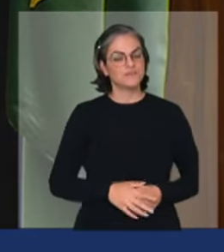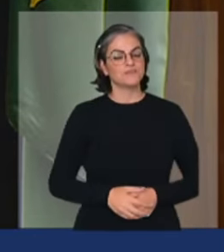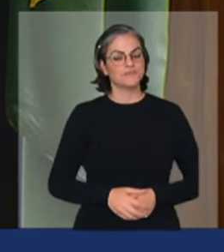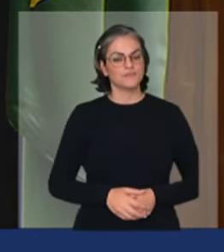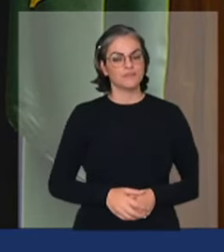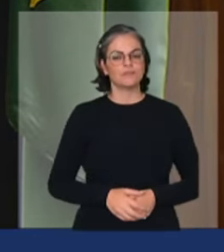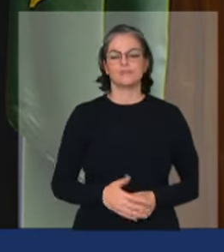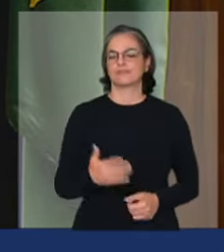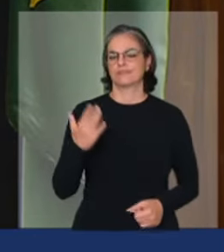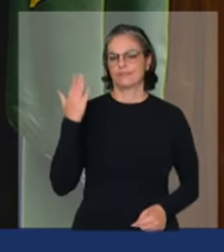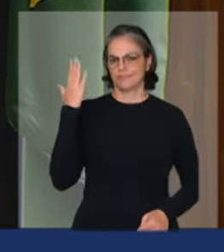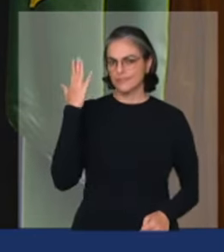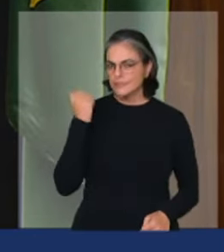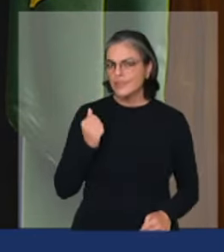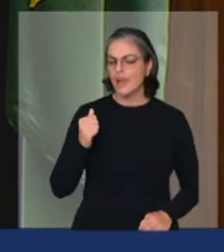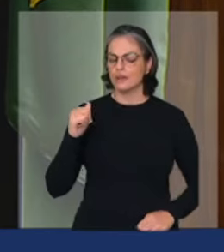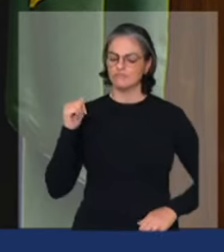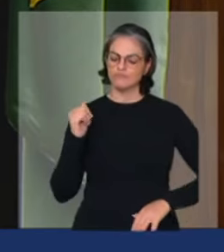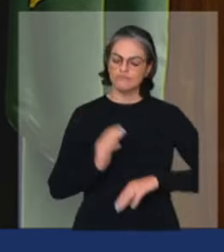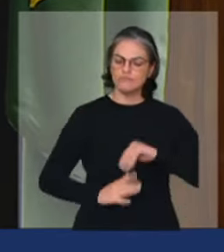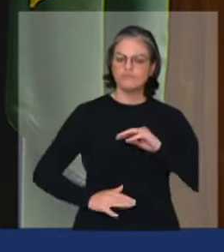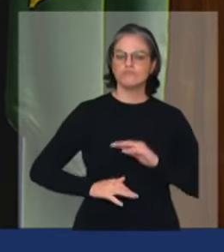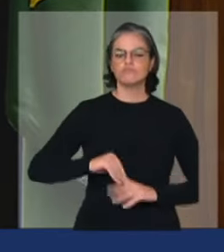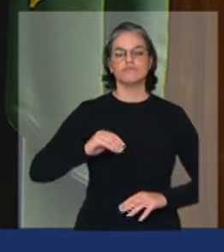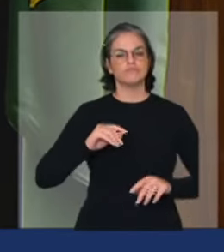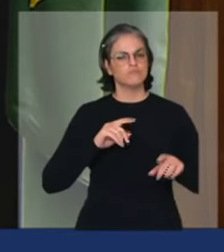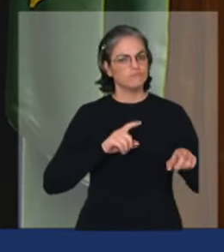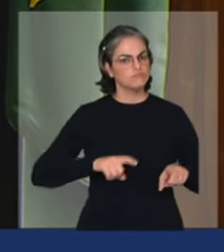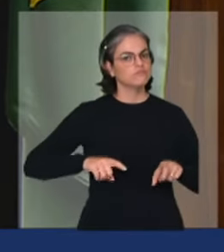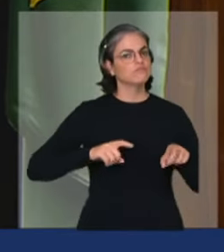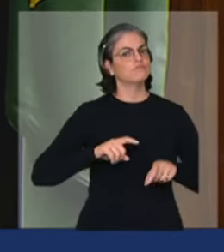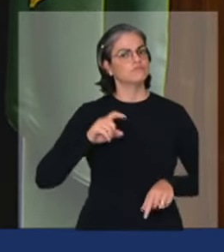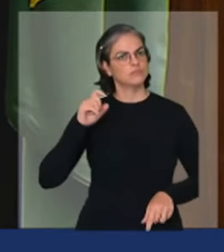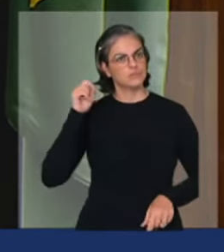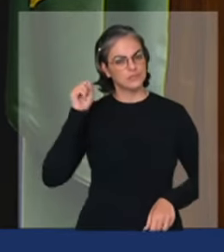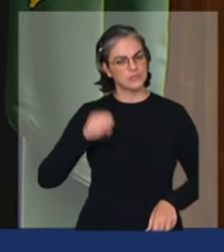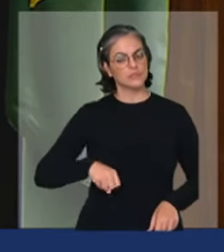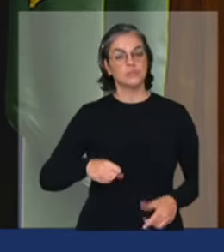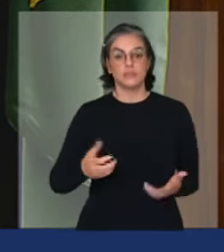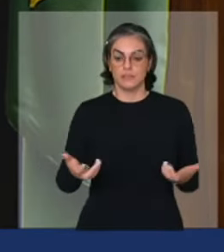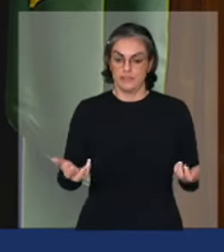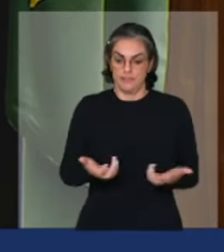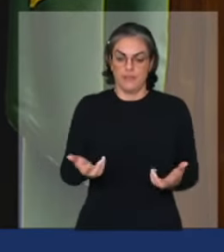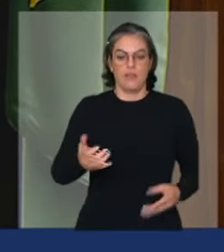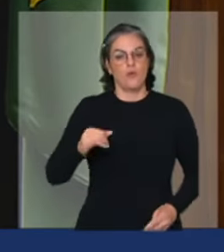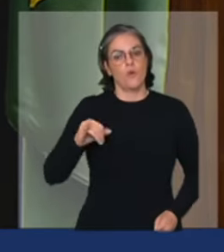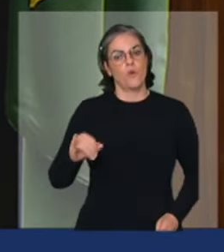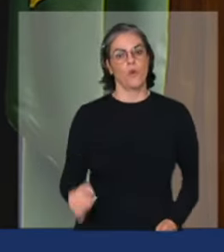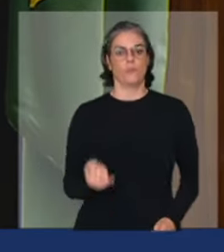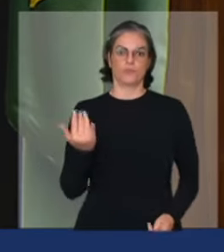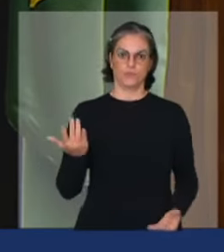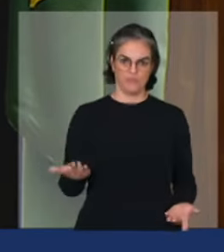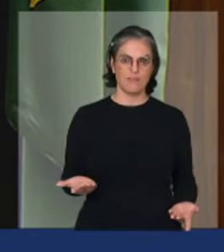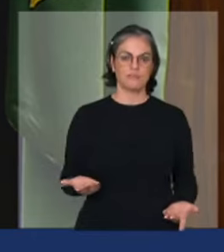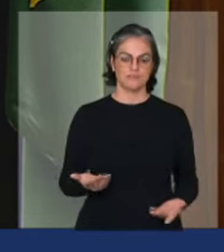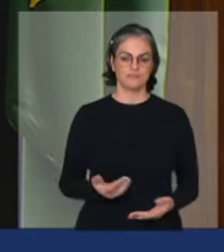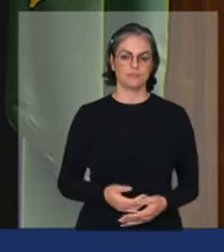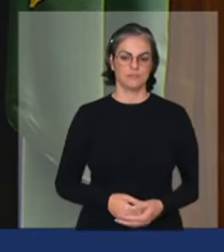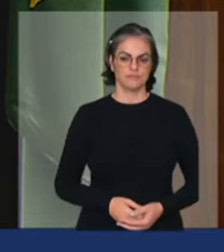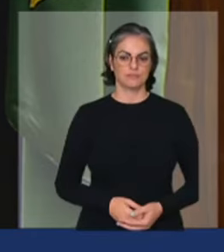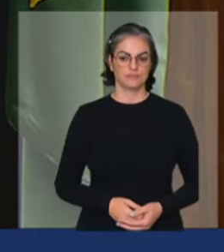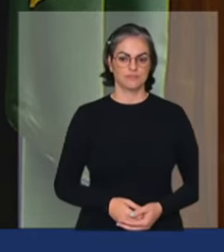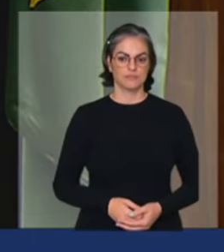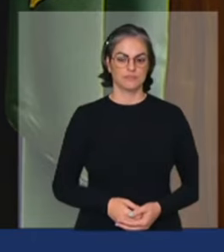sabe trabalhar e sabe produzir quer ter oportunidade nós queríamos dizer que são desafios